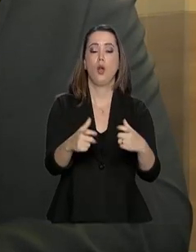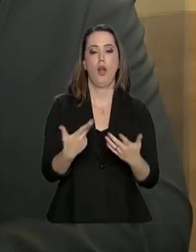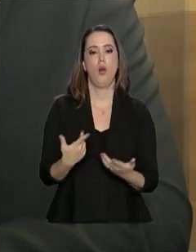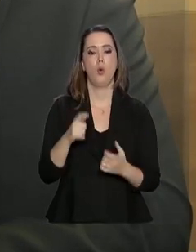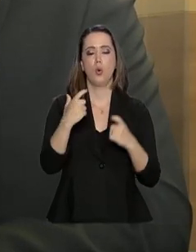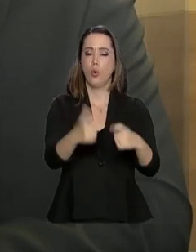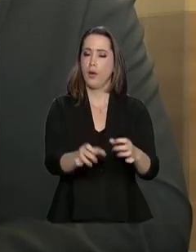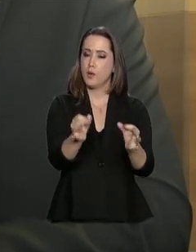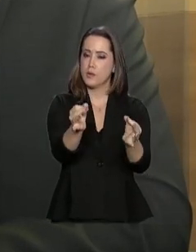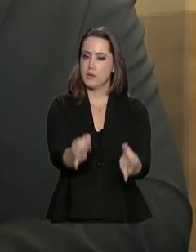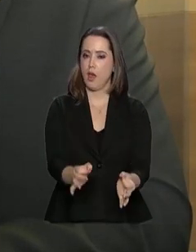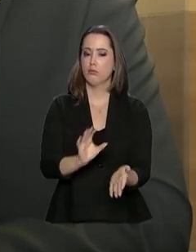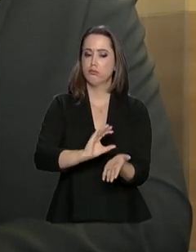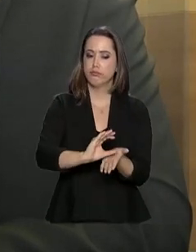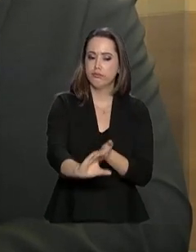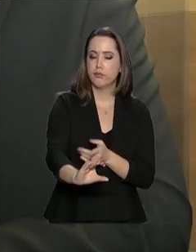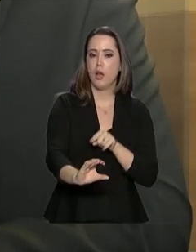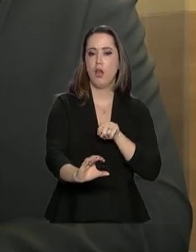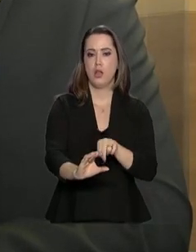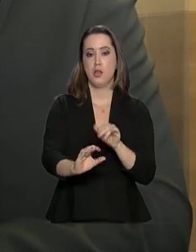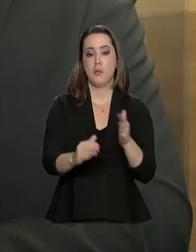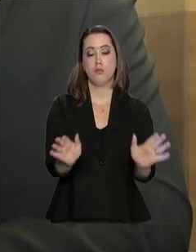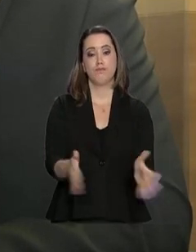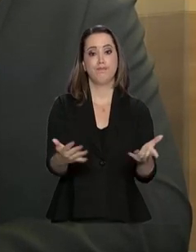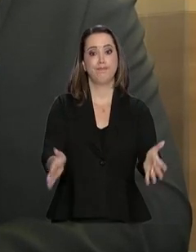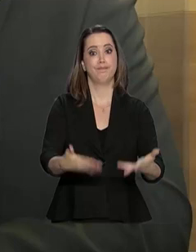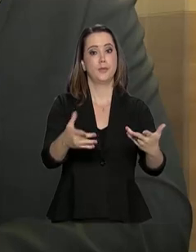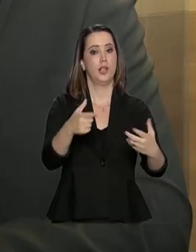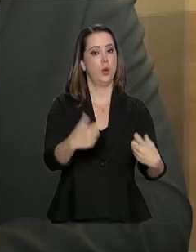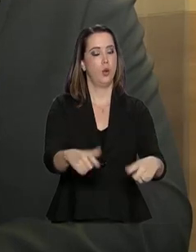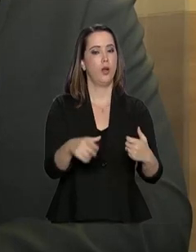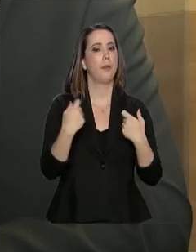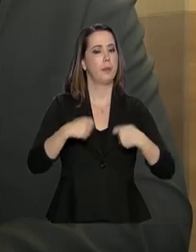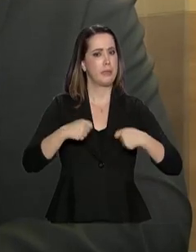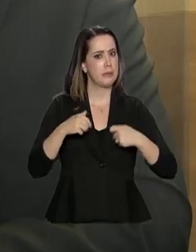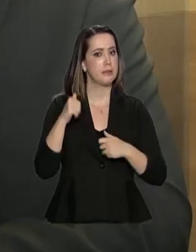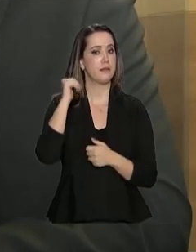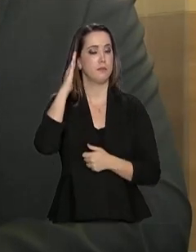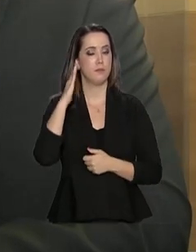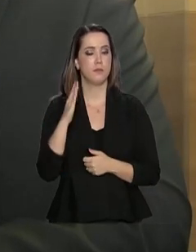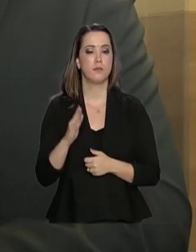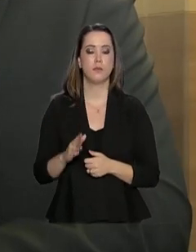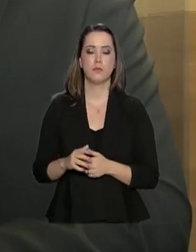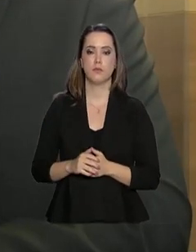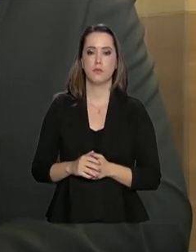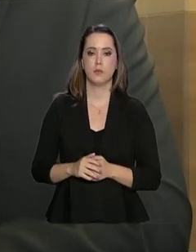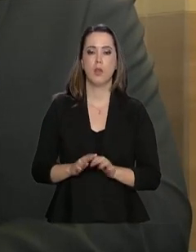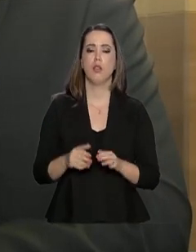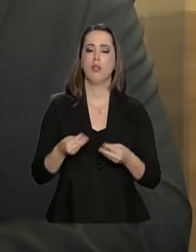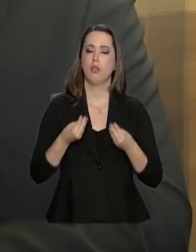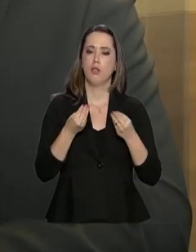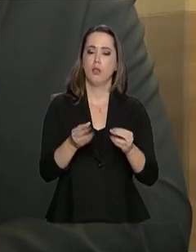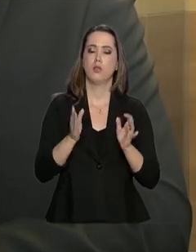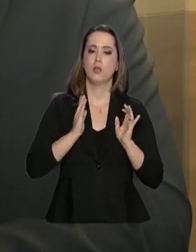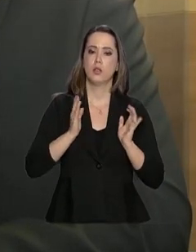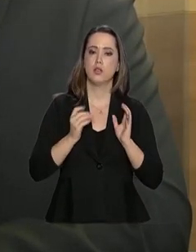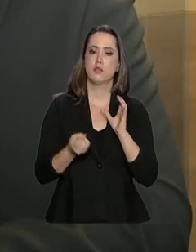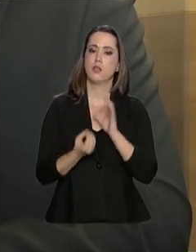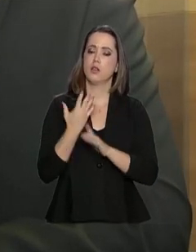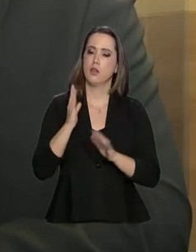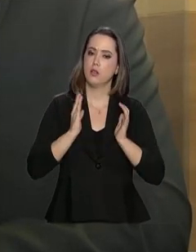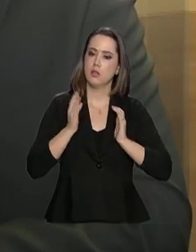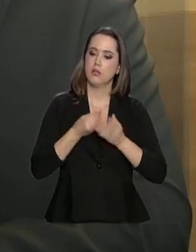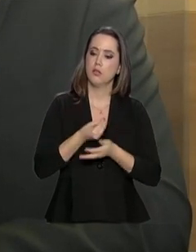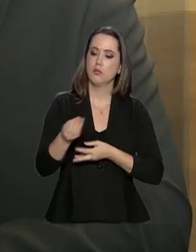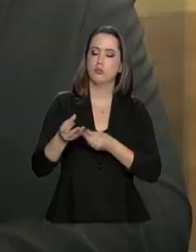local certo para trazer o desenvolvimento produtivo para as regiões que mais precisam, trazendo riqueza, gerando riqueza,